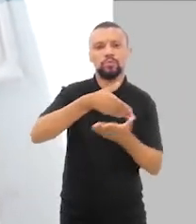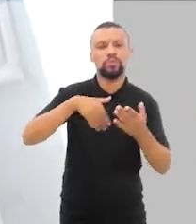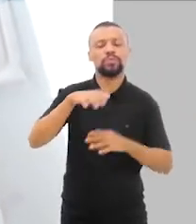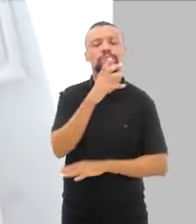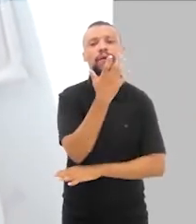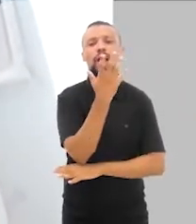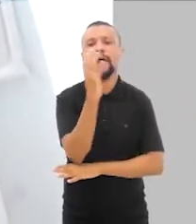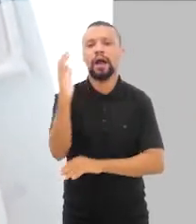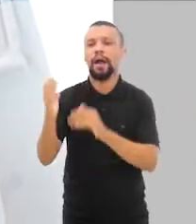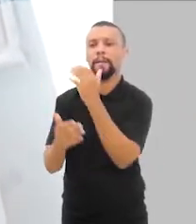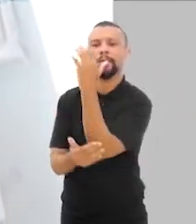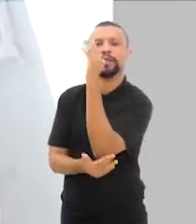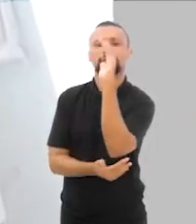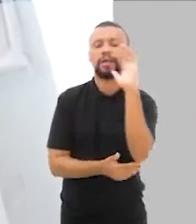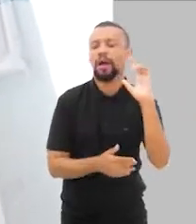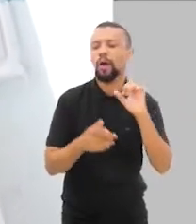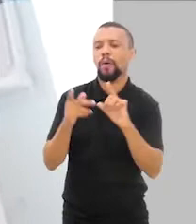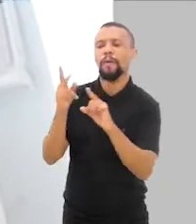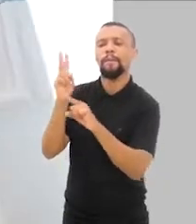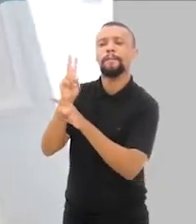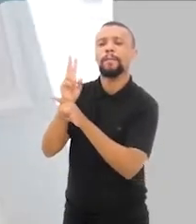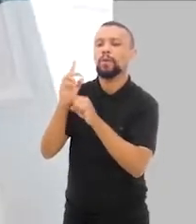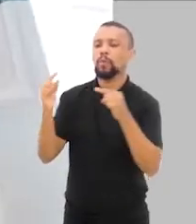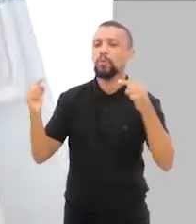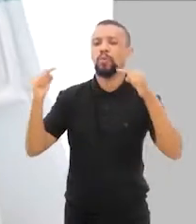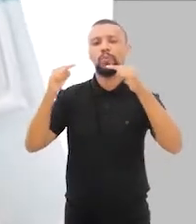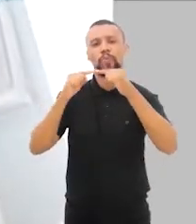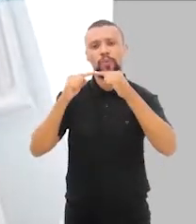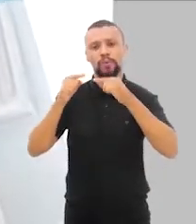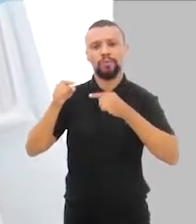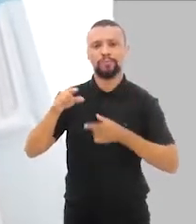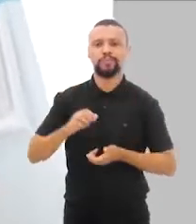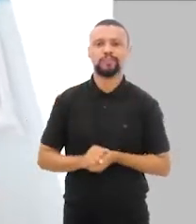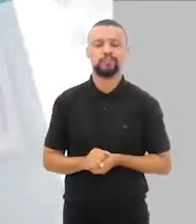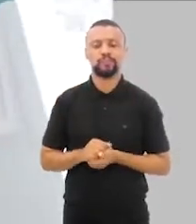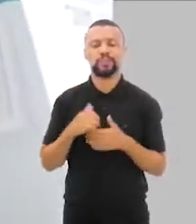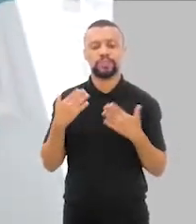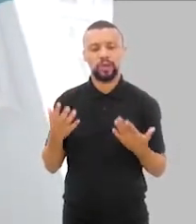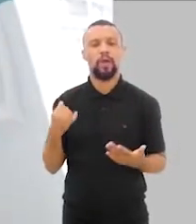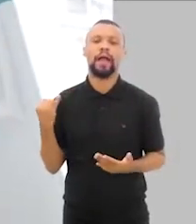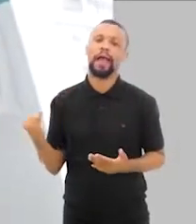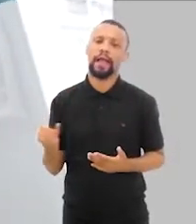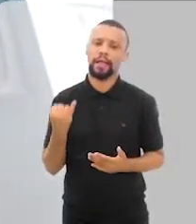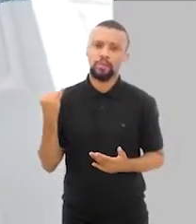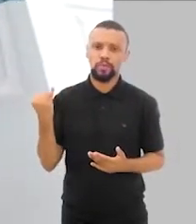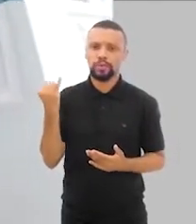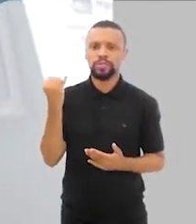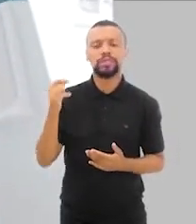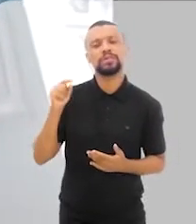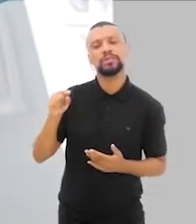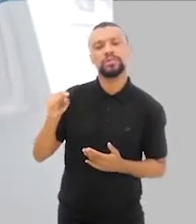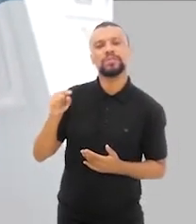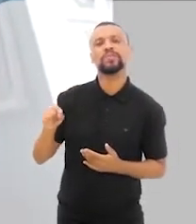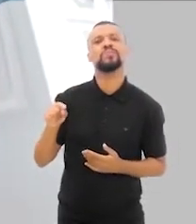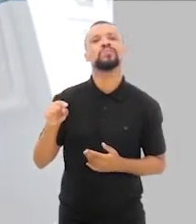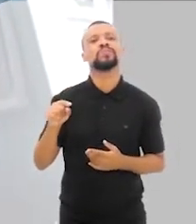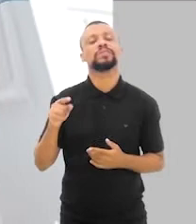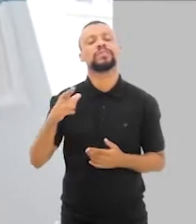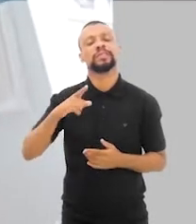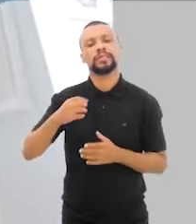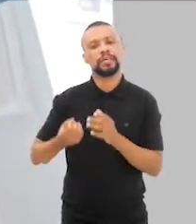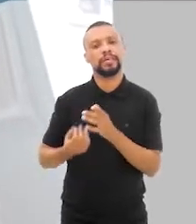ambientalmente correta, uma forma mais socialmente correta. Então, é fundamental esse